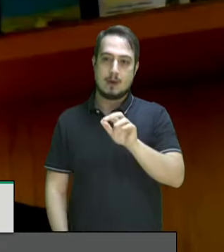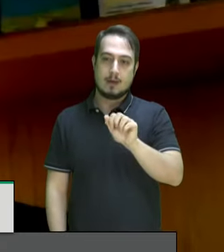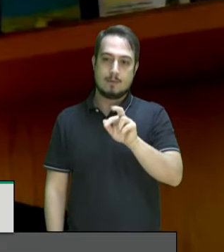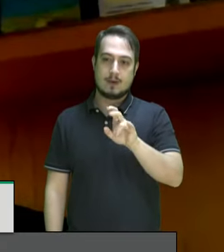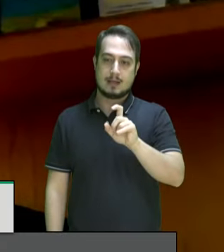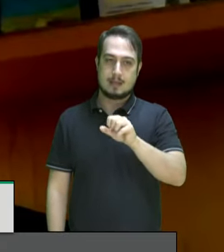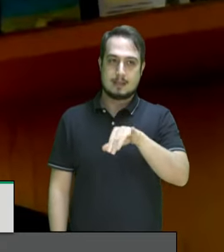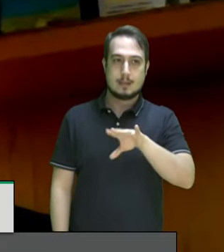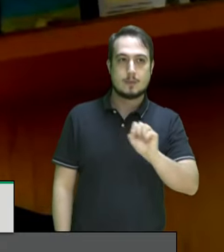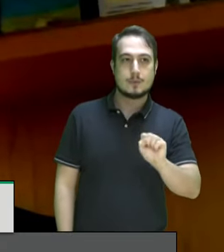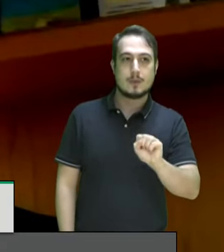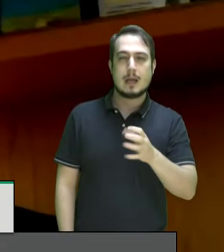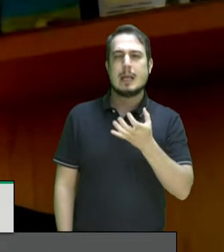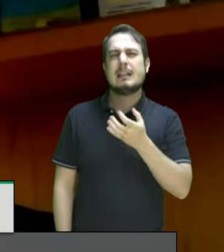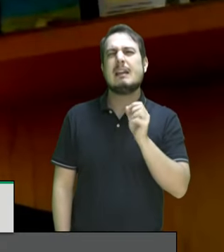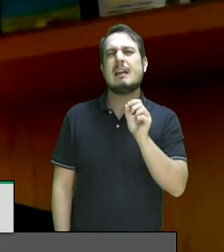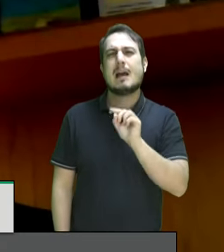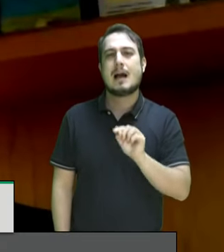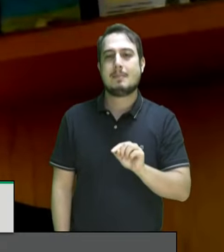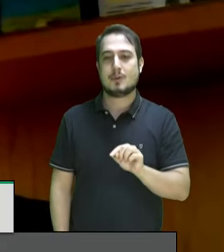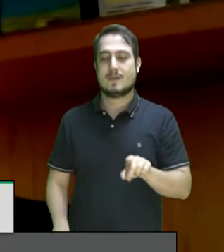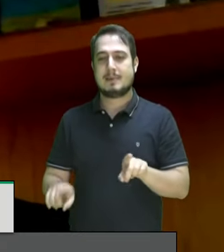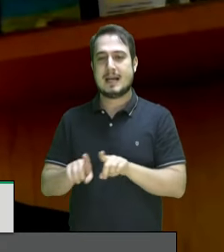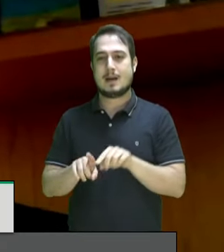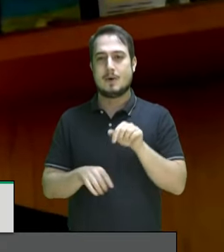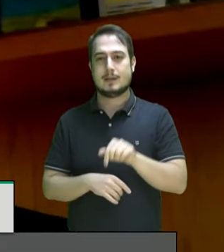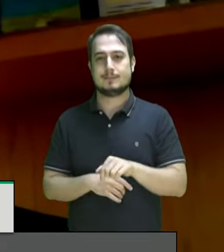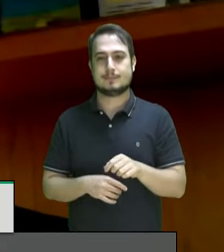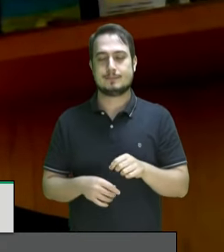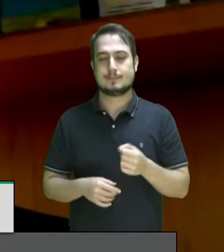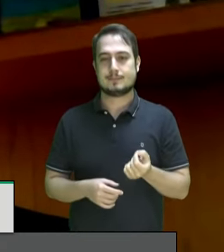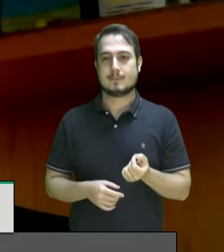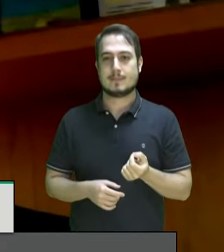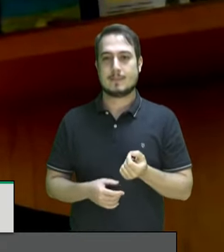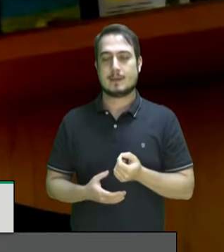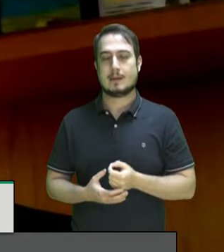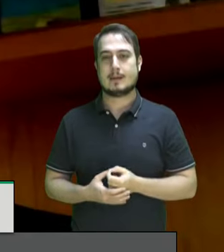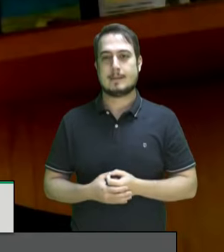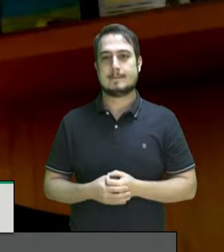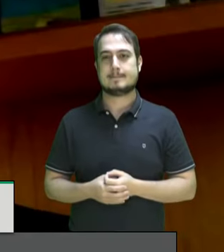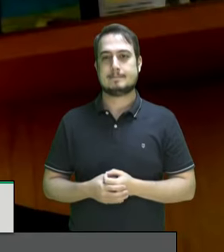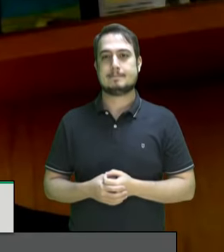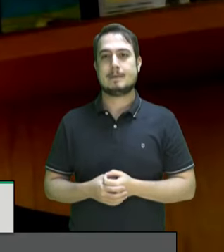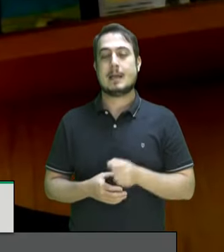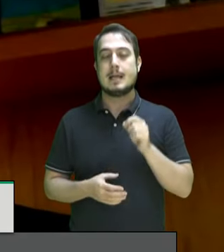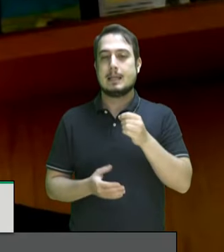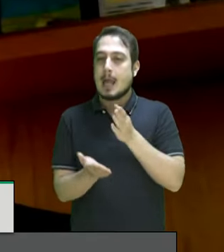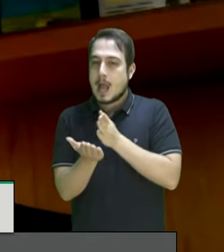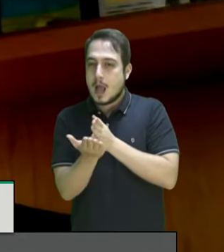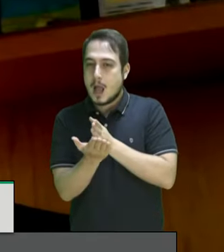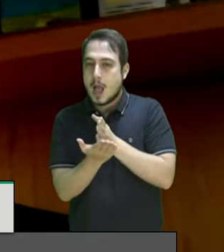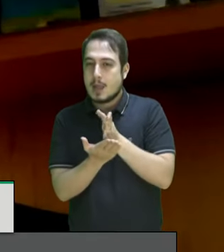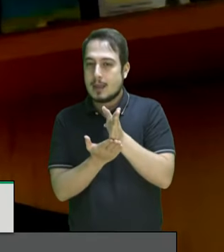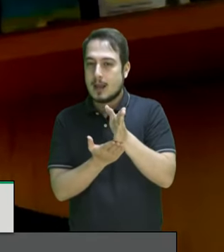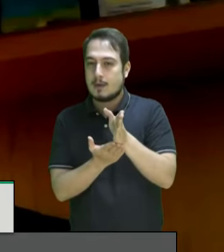E quem eram esses na época de Jesus? Os doutores da lei. Os que andavam